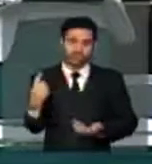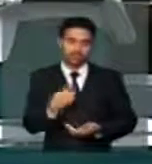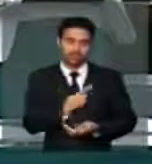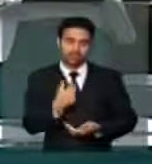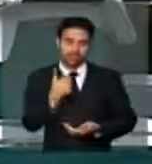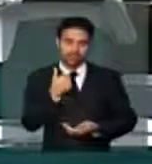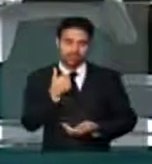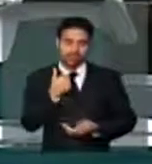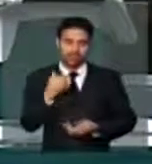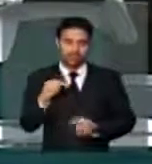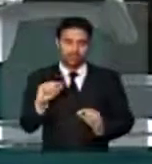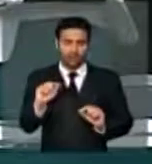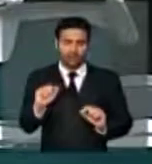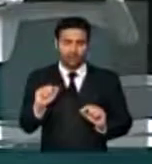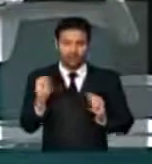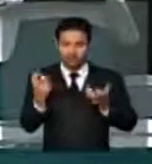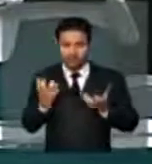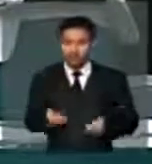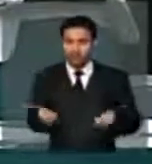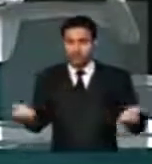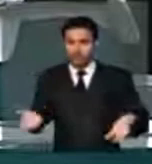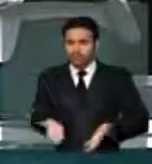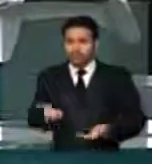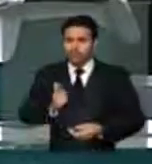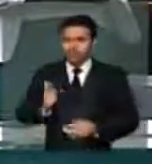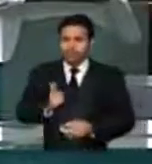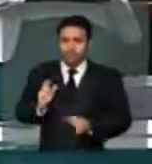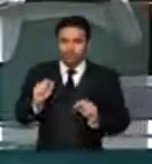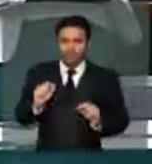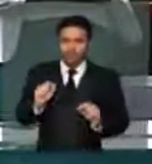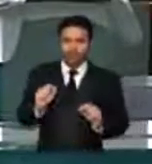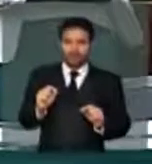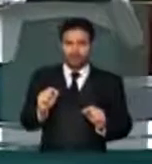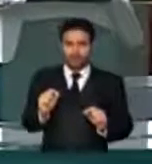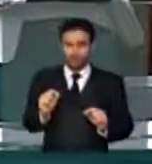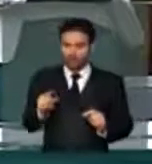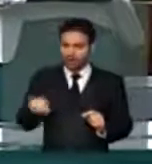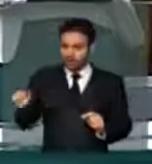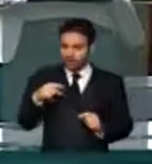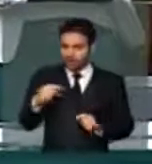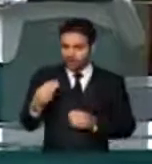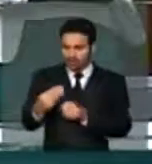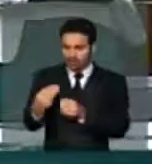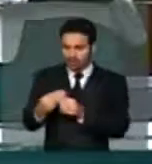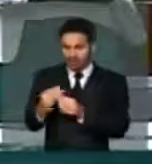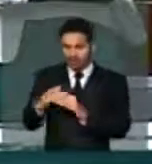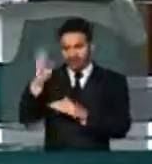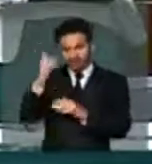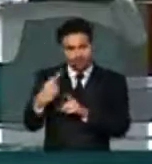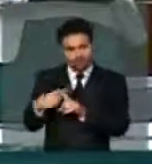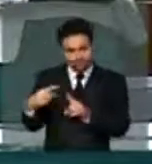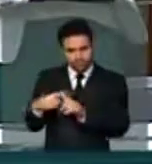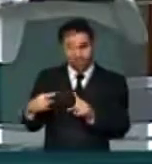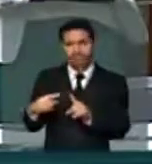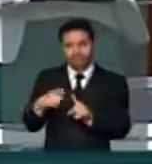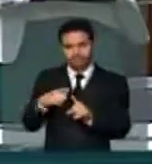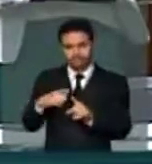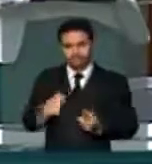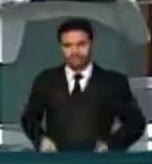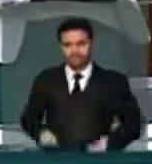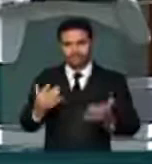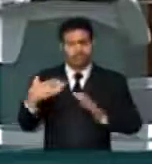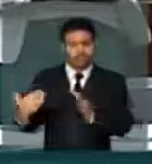que hoje nós temos aí boa parte dos municípios, mais da metade dos municípios do nosso país, que gastam